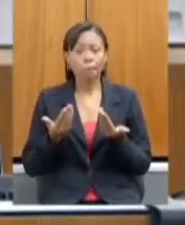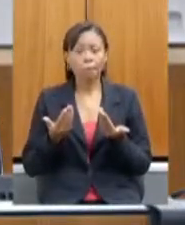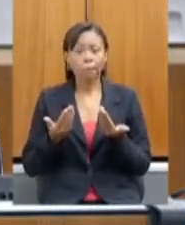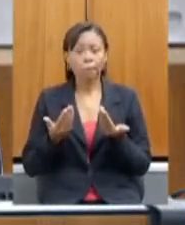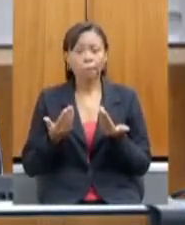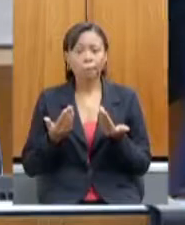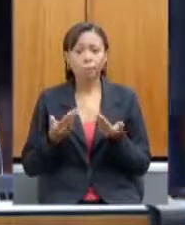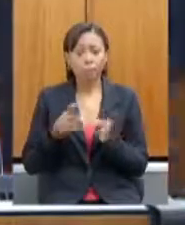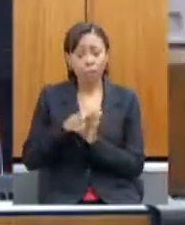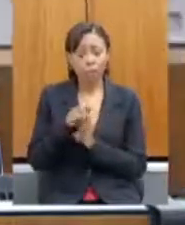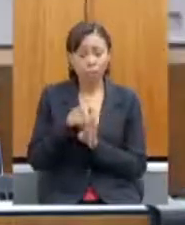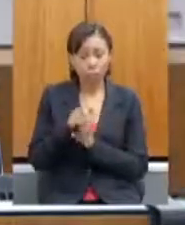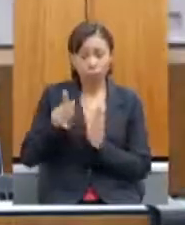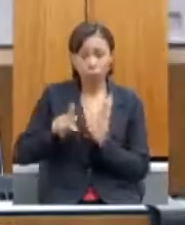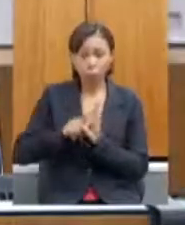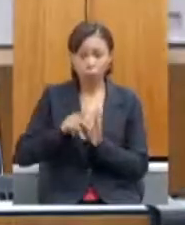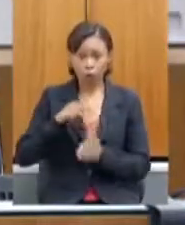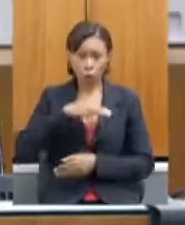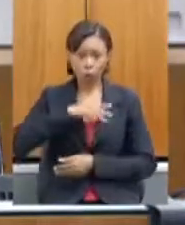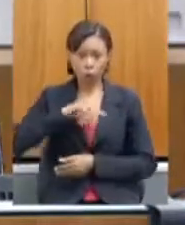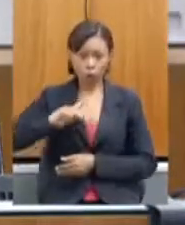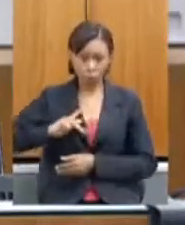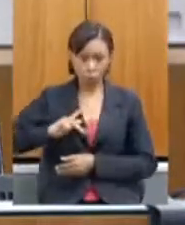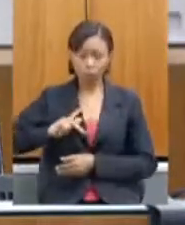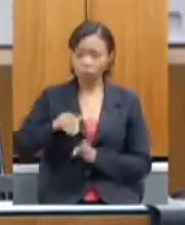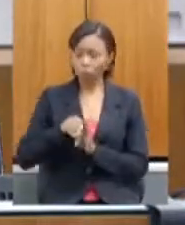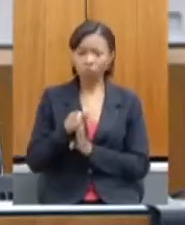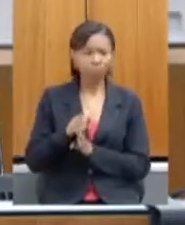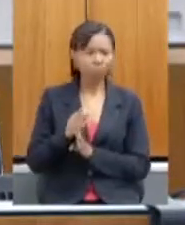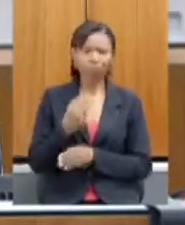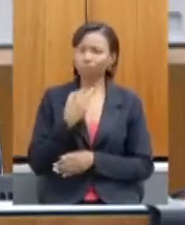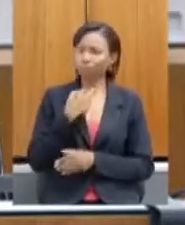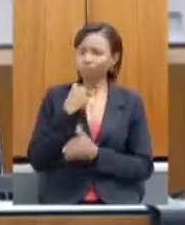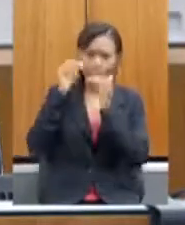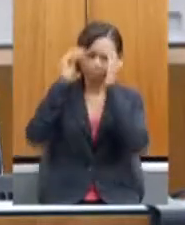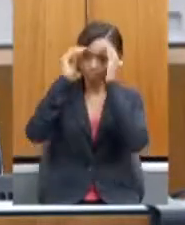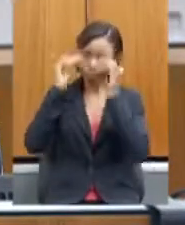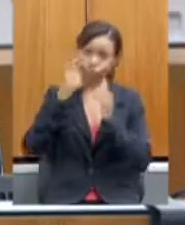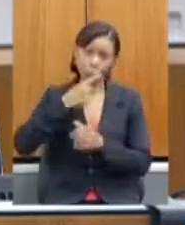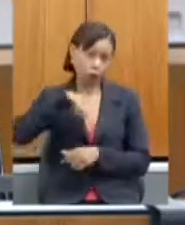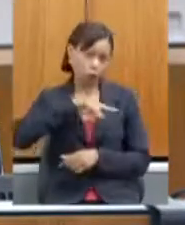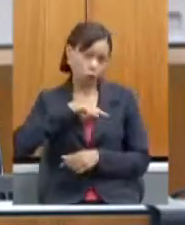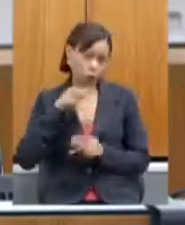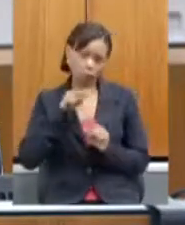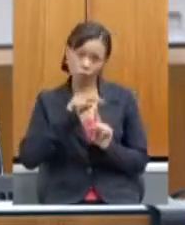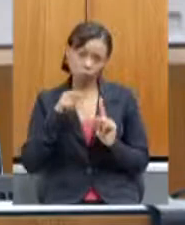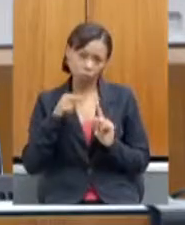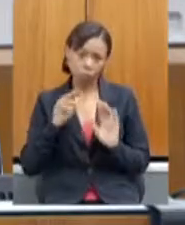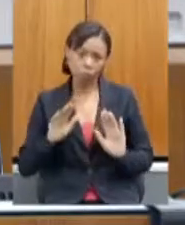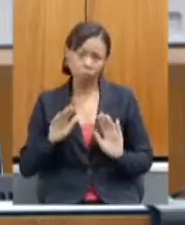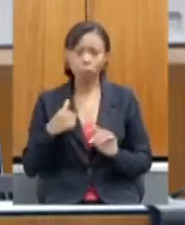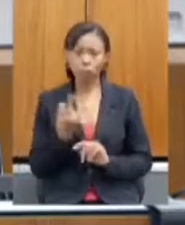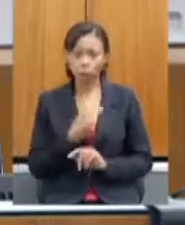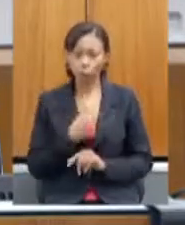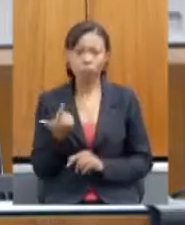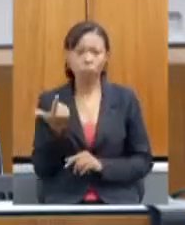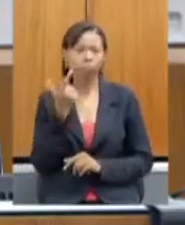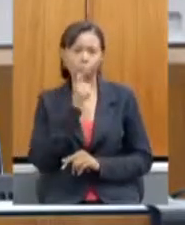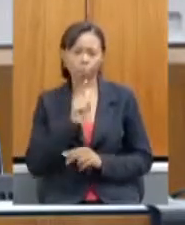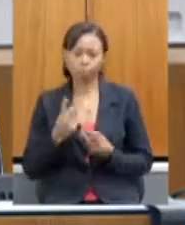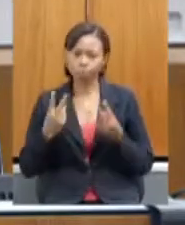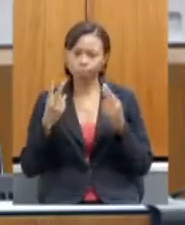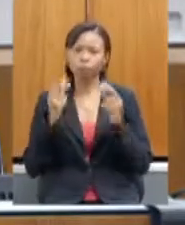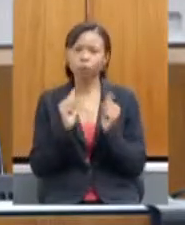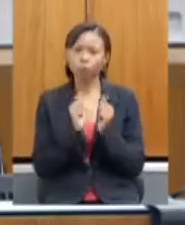essa recomendação do Ministério Público não poderia, naquele momento, ser atendida na nossa visão, e a gente teve sucesso nesse pleito junto à